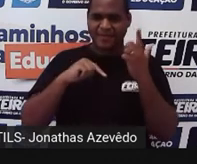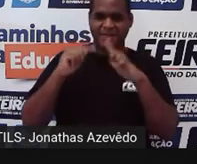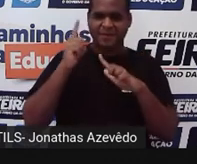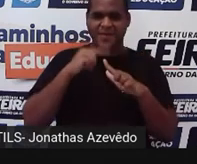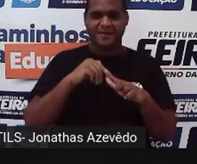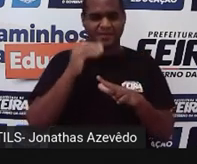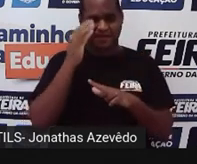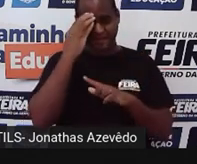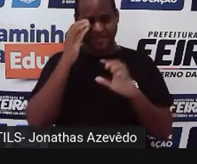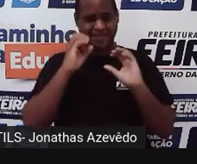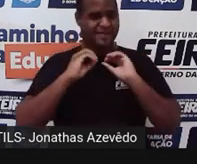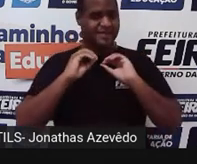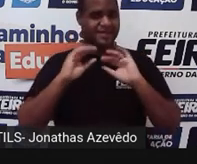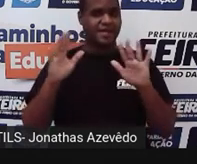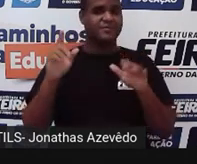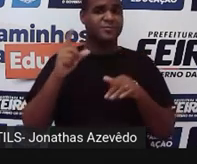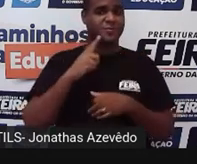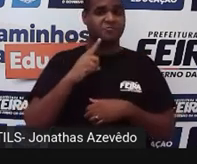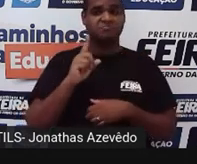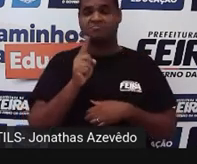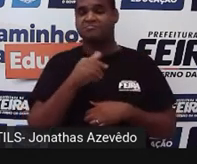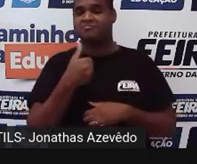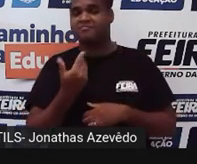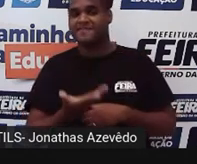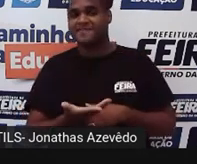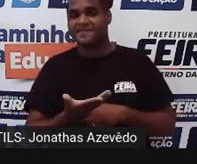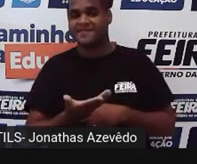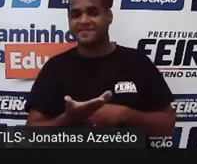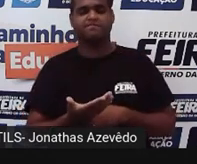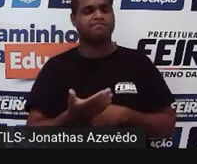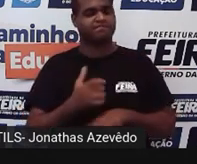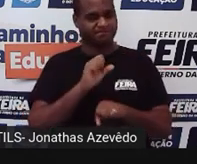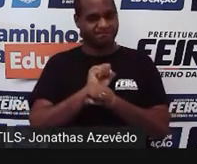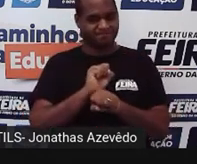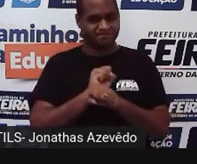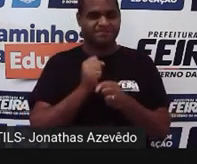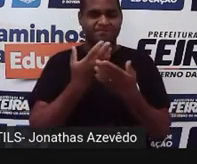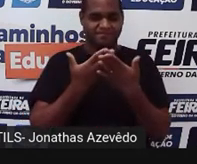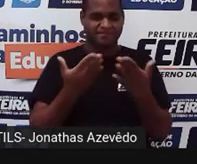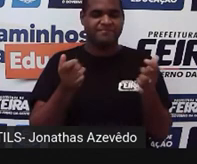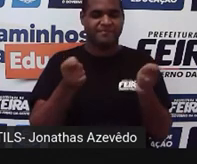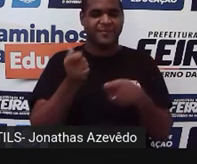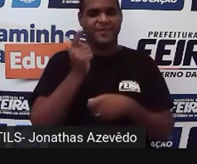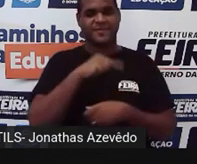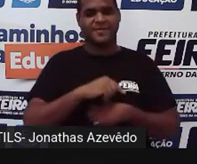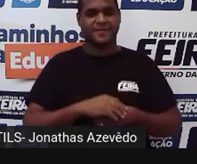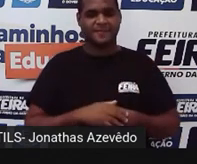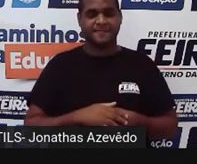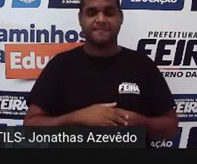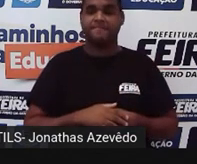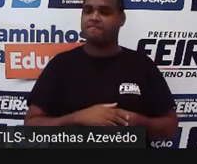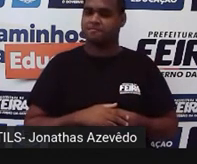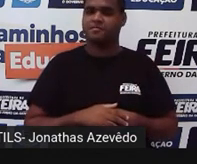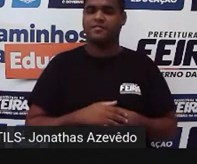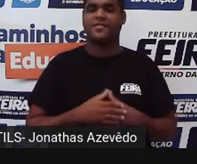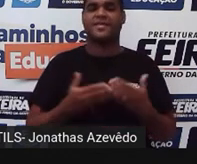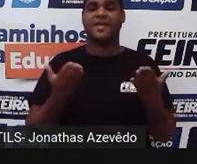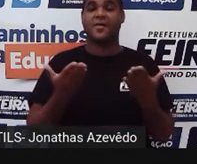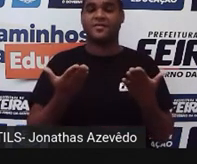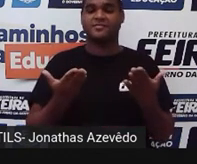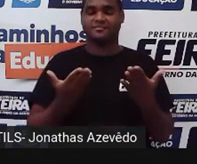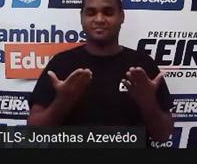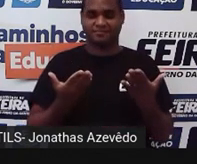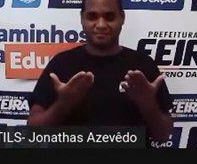forma que você conseguiu entender? Eu espero que sim. Tá bom? Bom, então é isso aí.